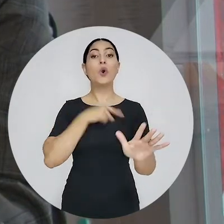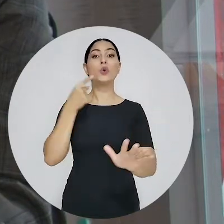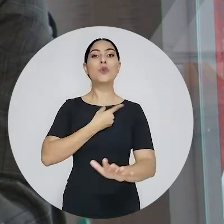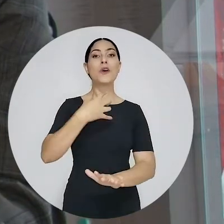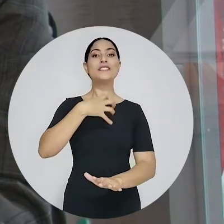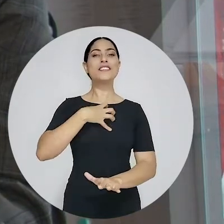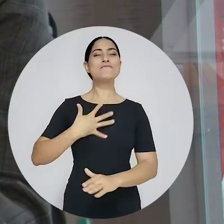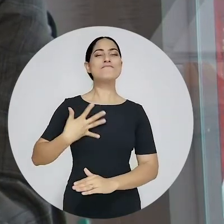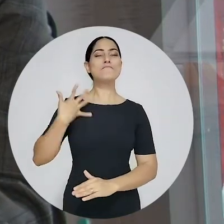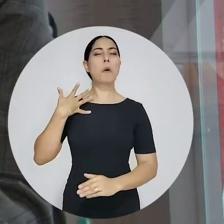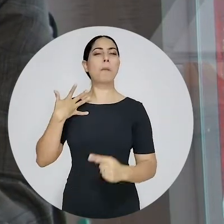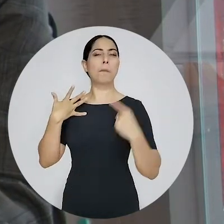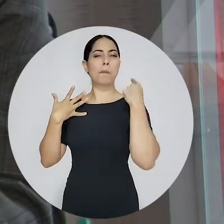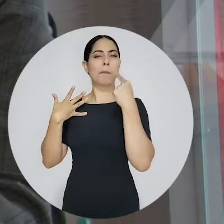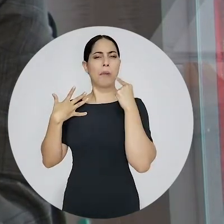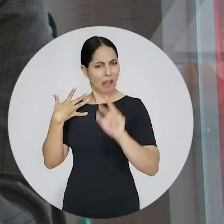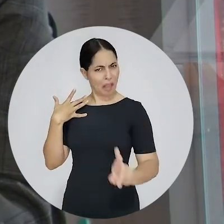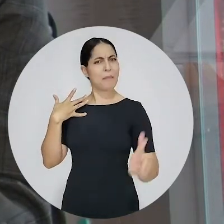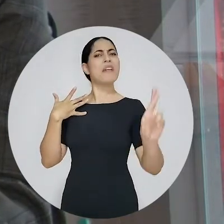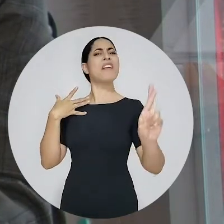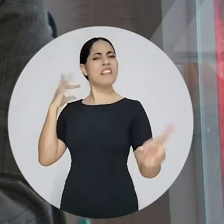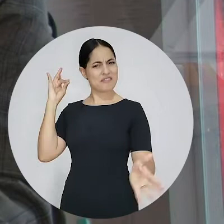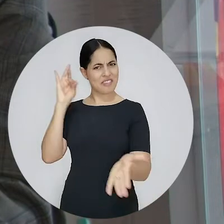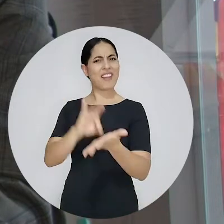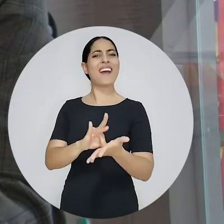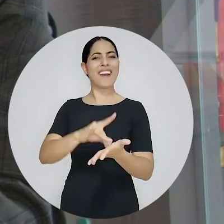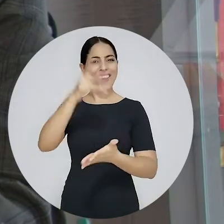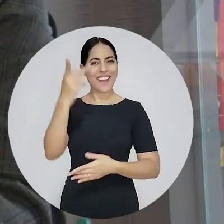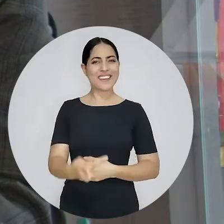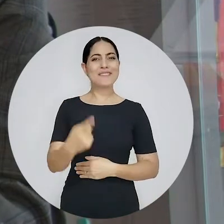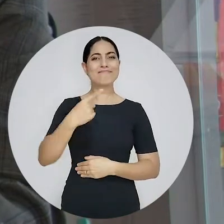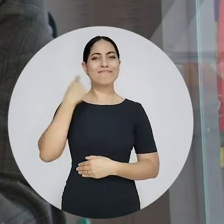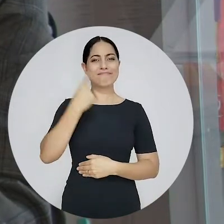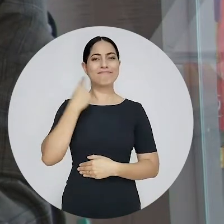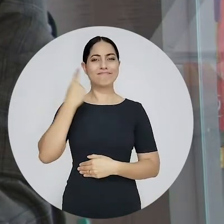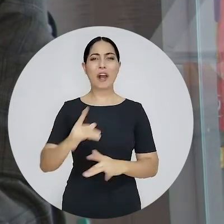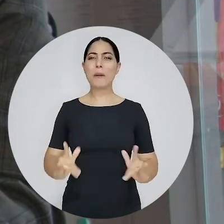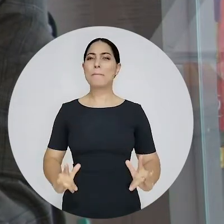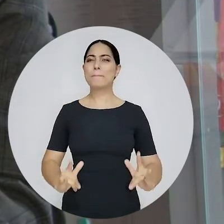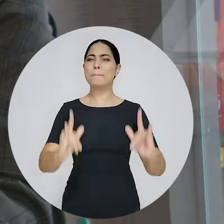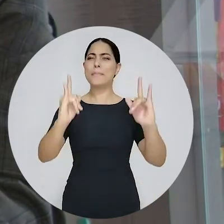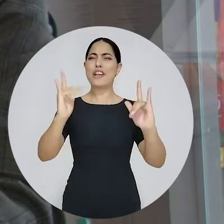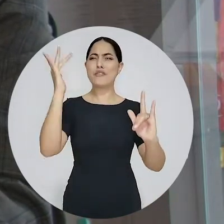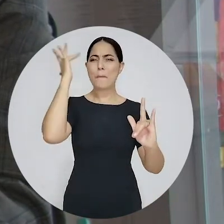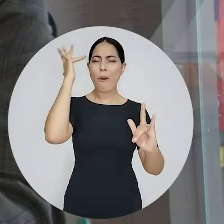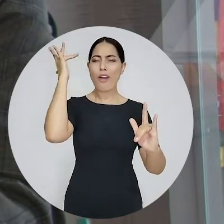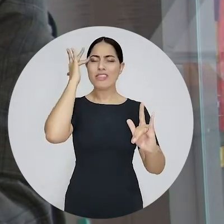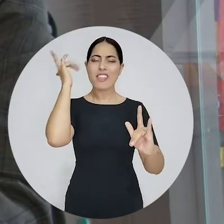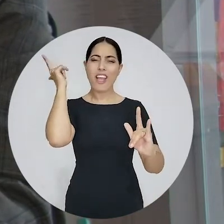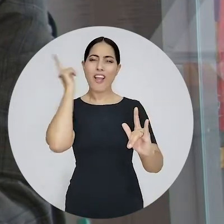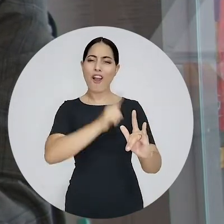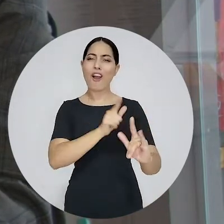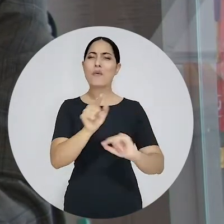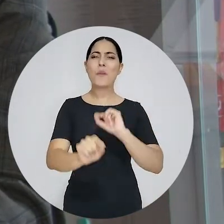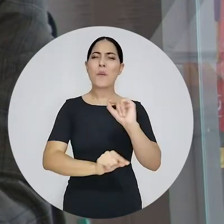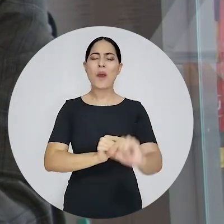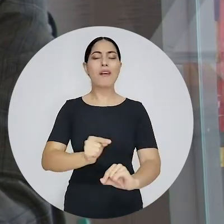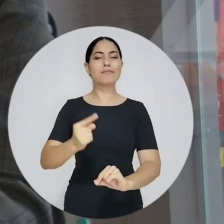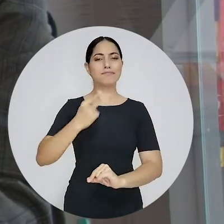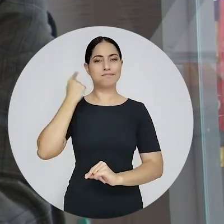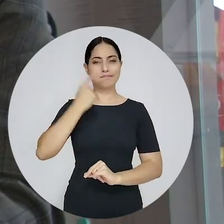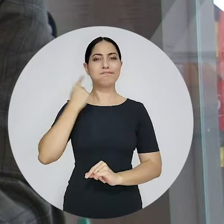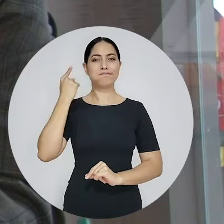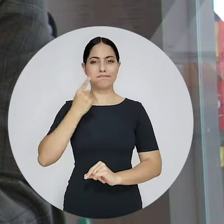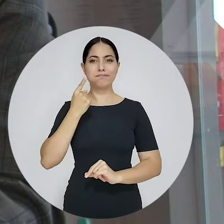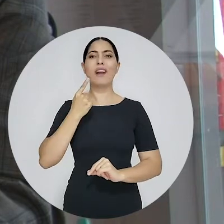mas sim representa o orgulho de ser advogado, a altivez da advocacia. É um prédio moderno que a advocacia poderá usufruir